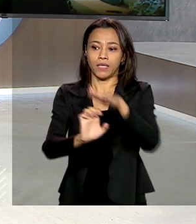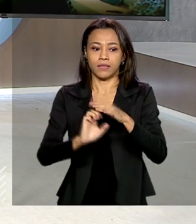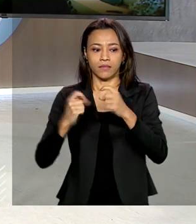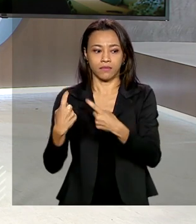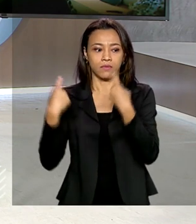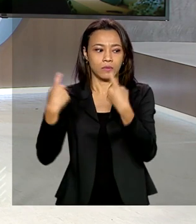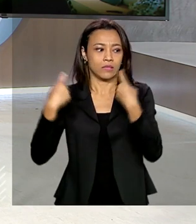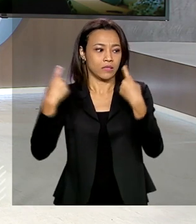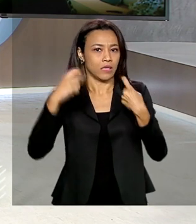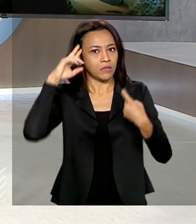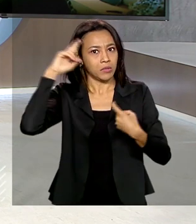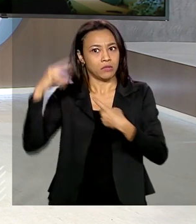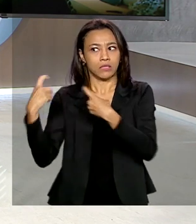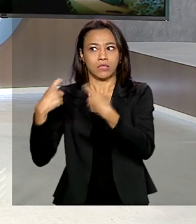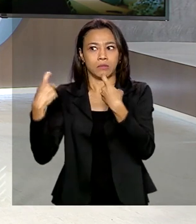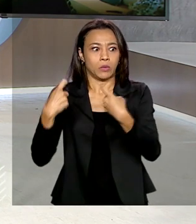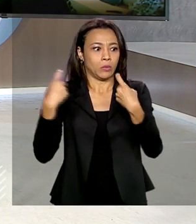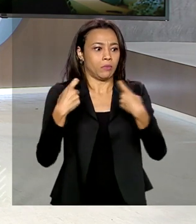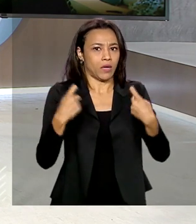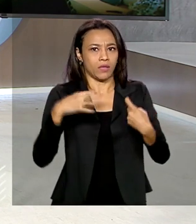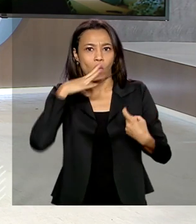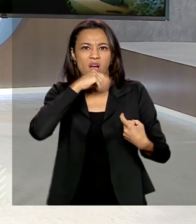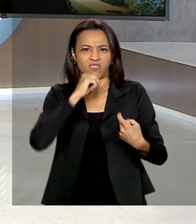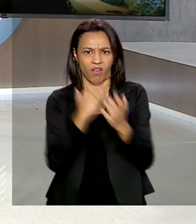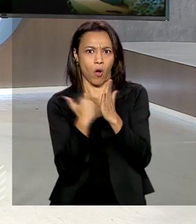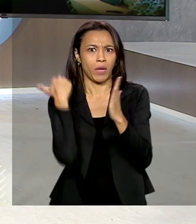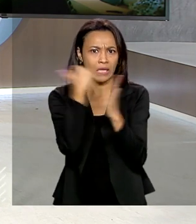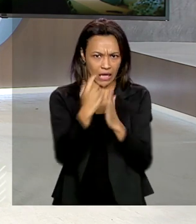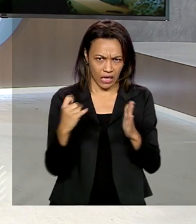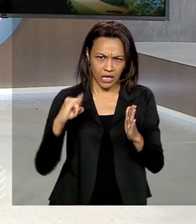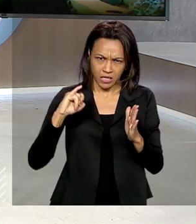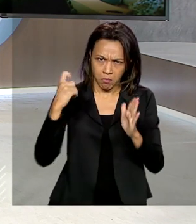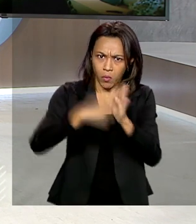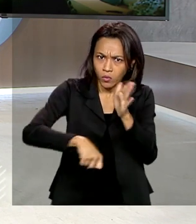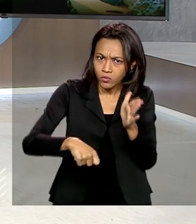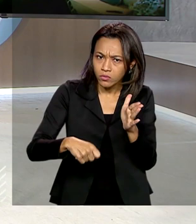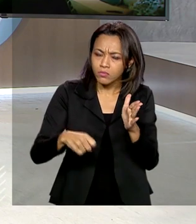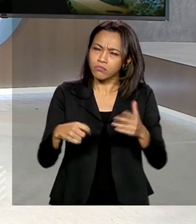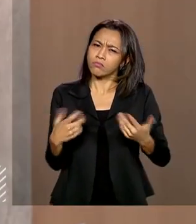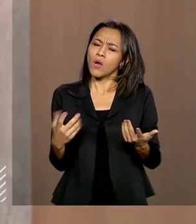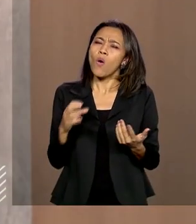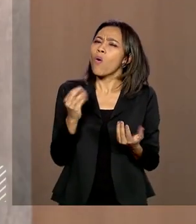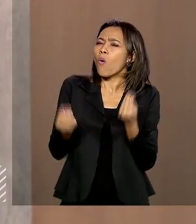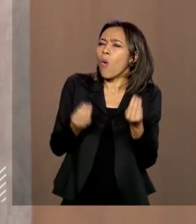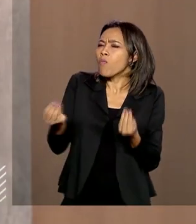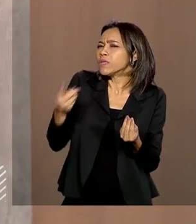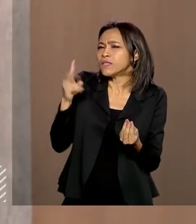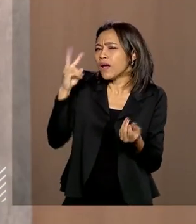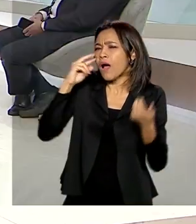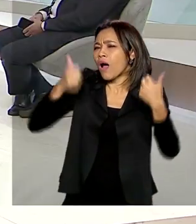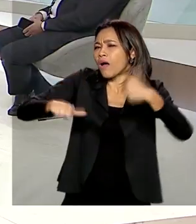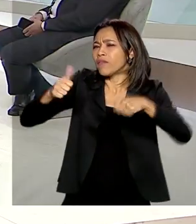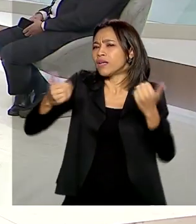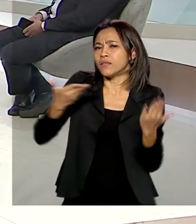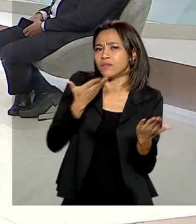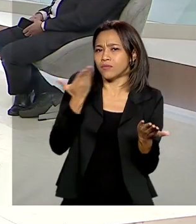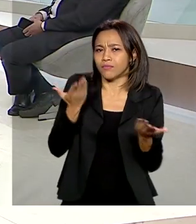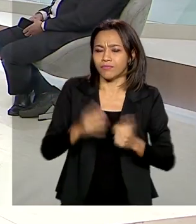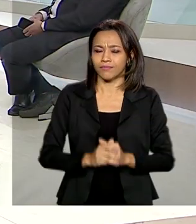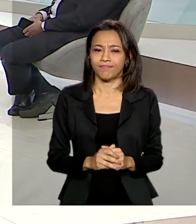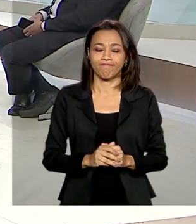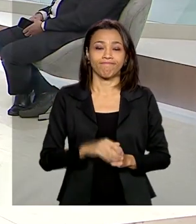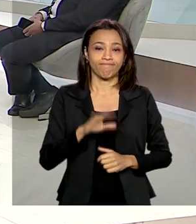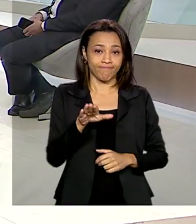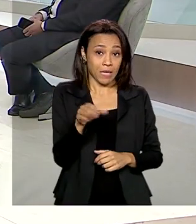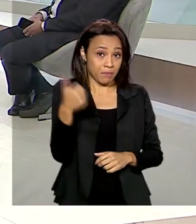preocupem, achando que vai haver aumento de impostos. Como é que o senhor avalia isso daí? Em primeiro lugar,